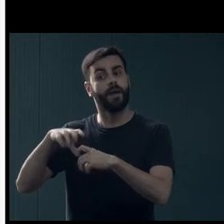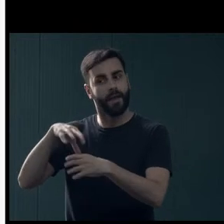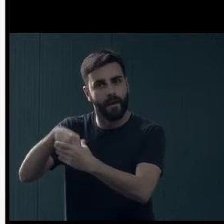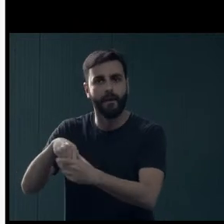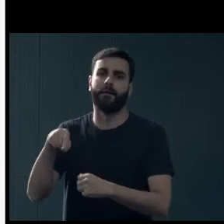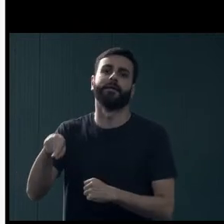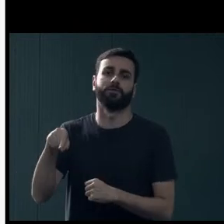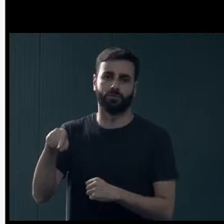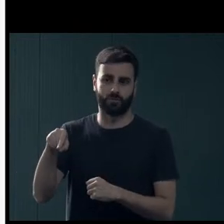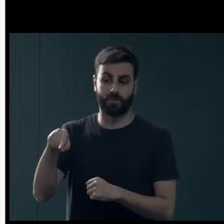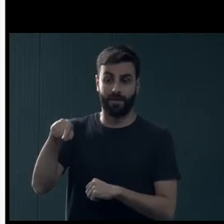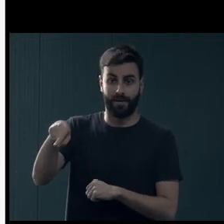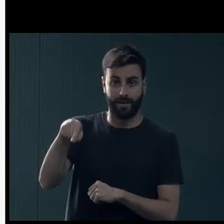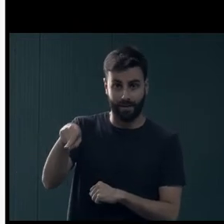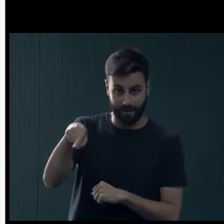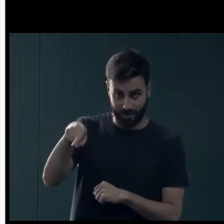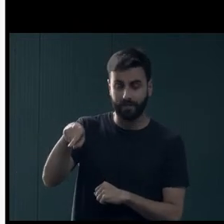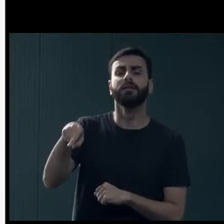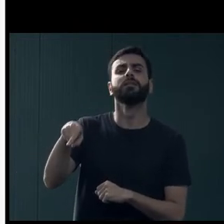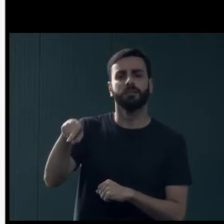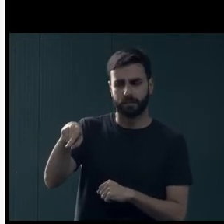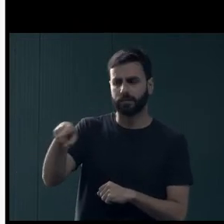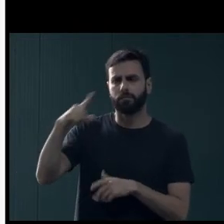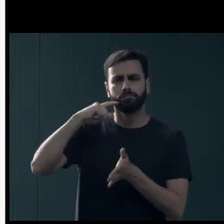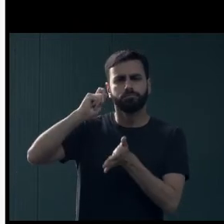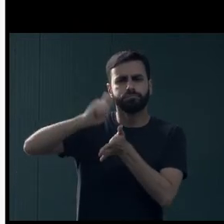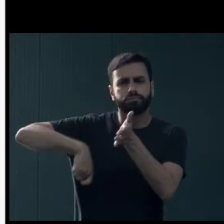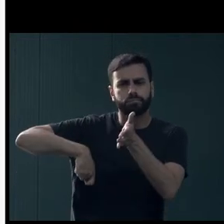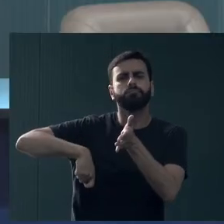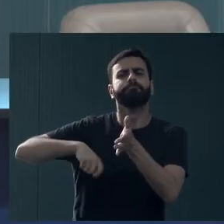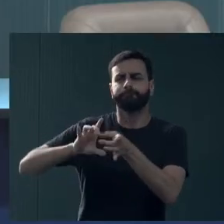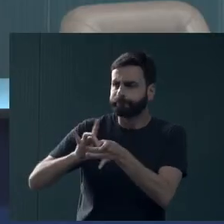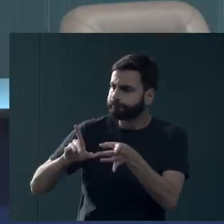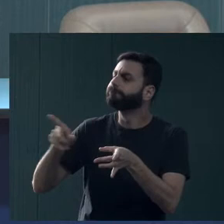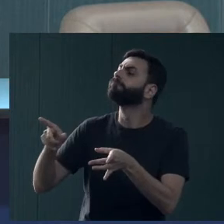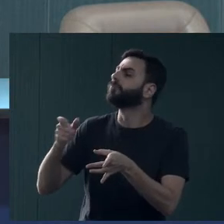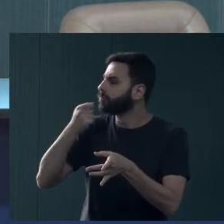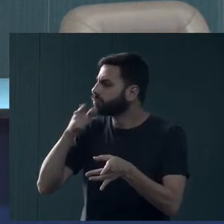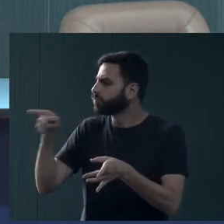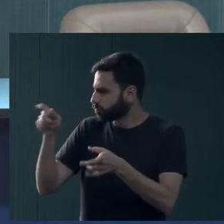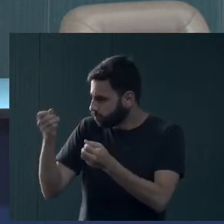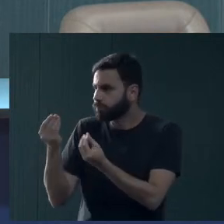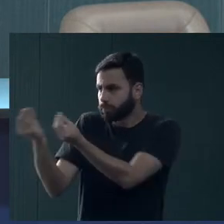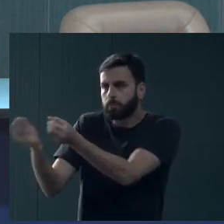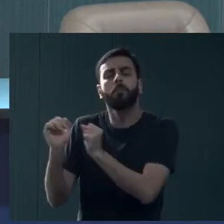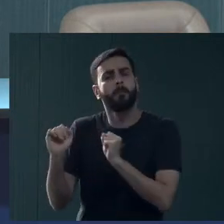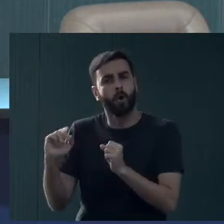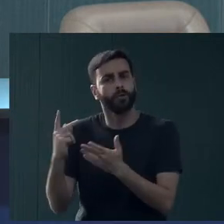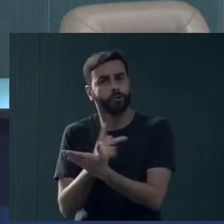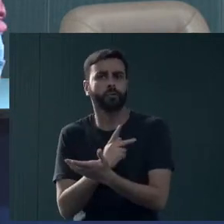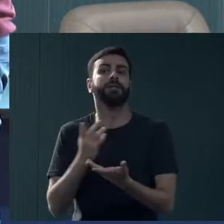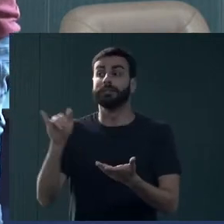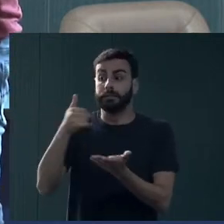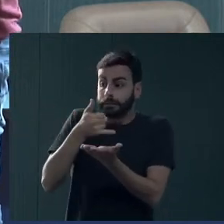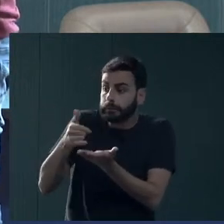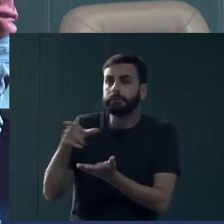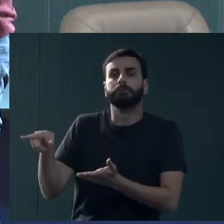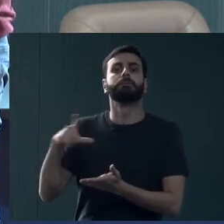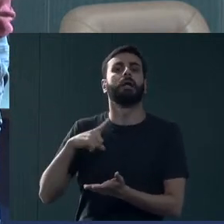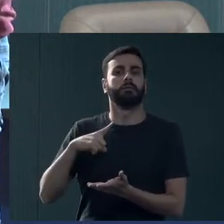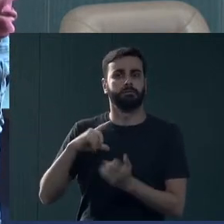equipe e, com isso, o médico pode prescrever e medicar na hora num quadro de surto psiquiátrico, numa contenção química, por exemplo.